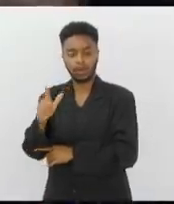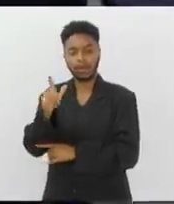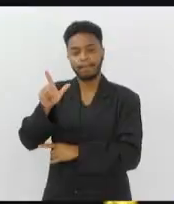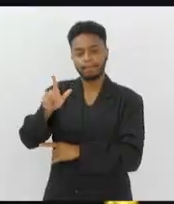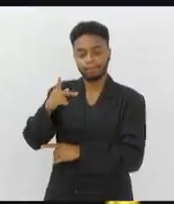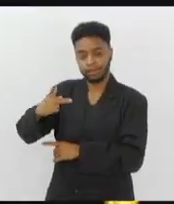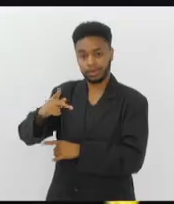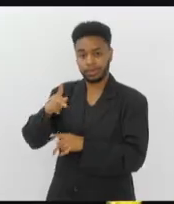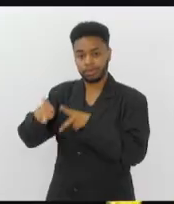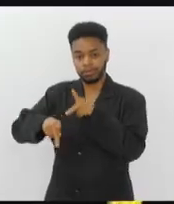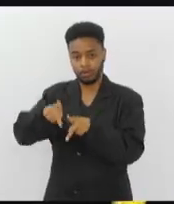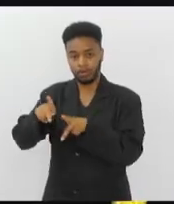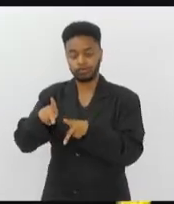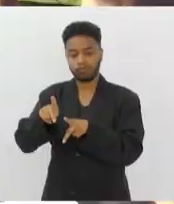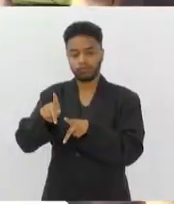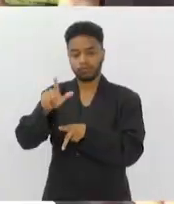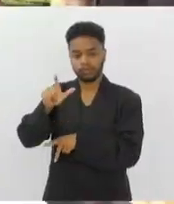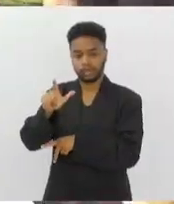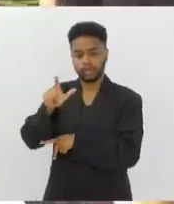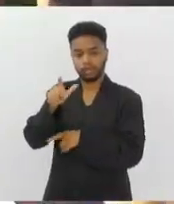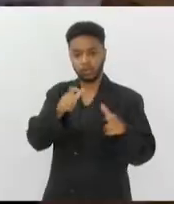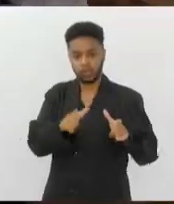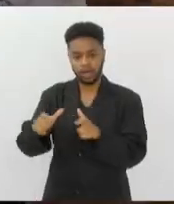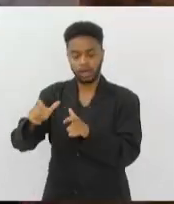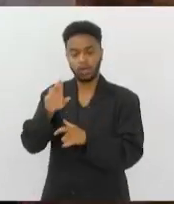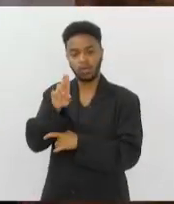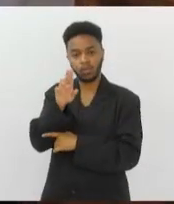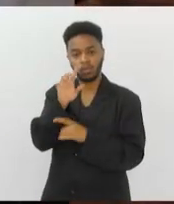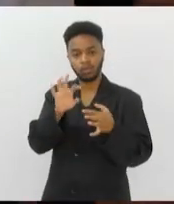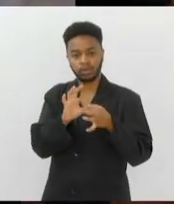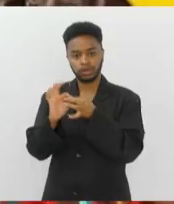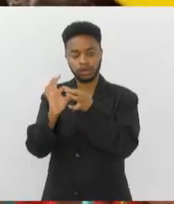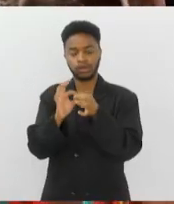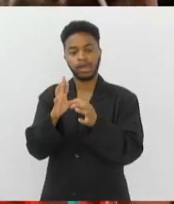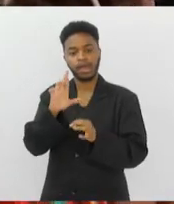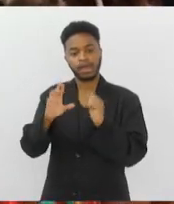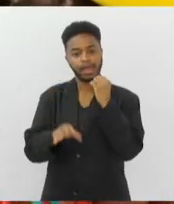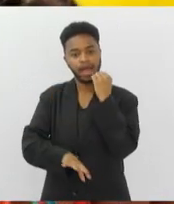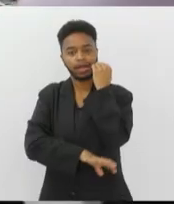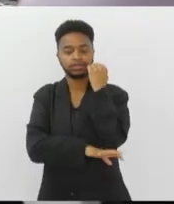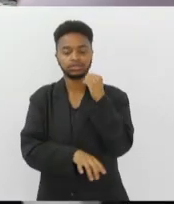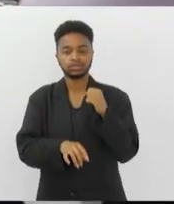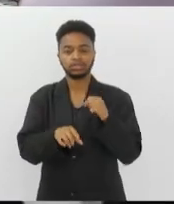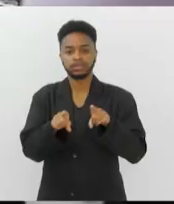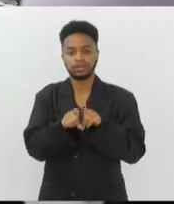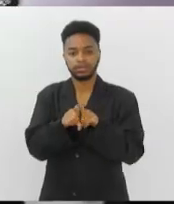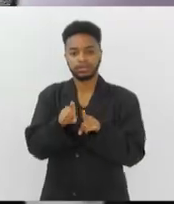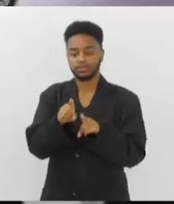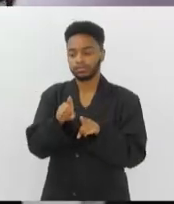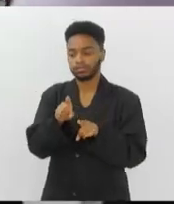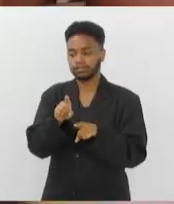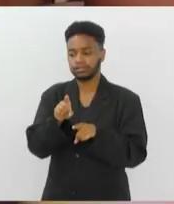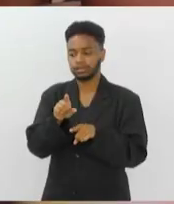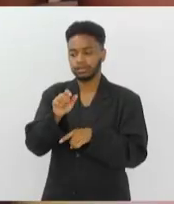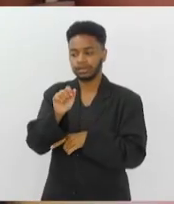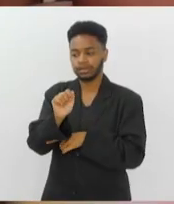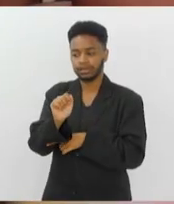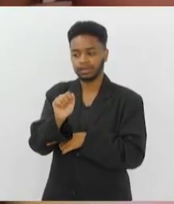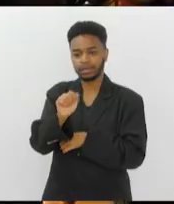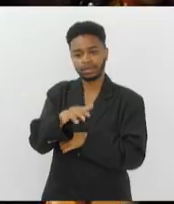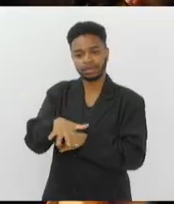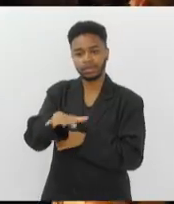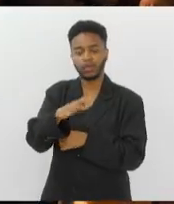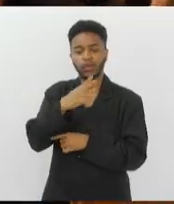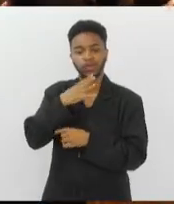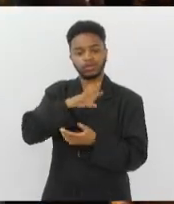U de União, R de Raízes, A de Artes e L de Linguagens, em reconhecimento à multiplicidade cultural do nosso país.